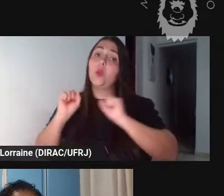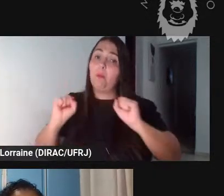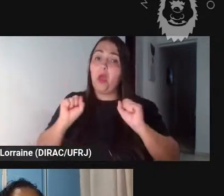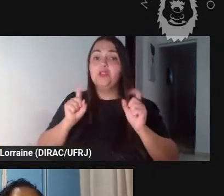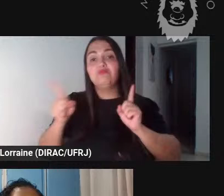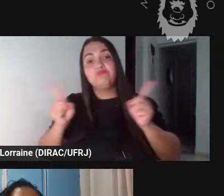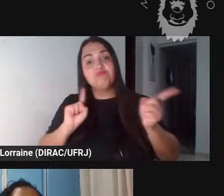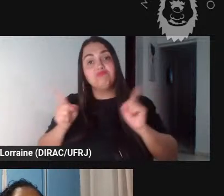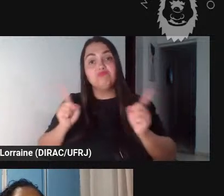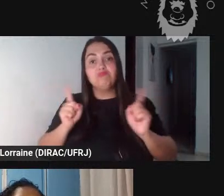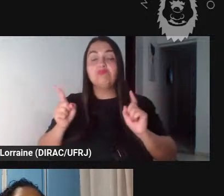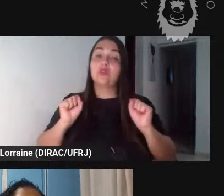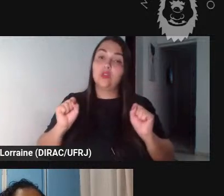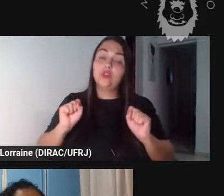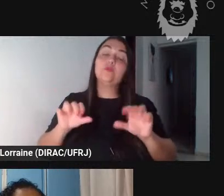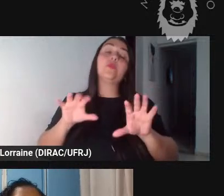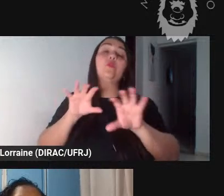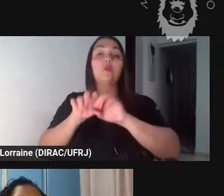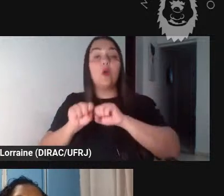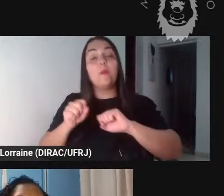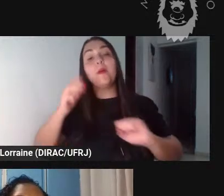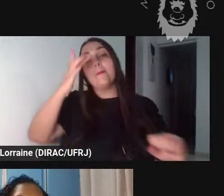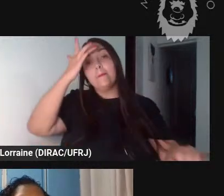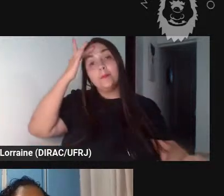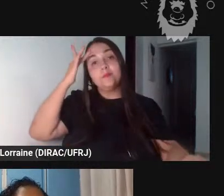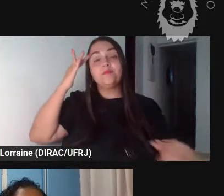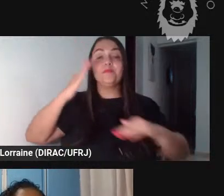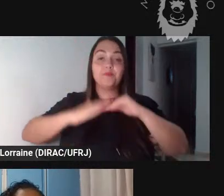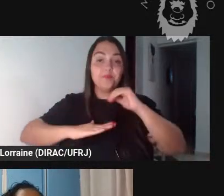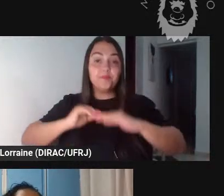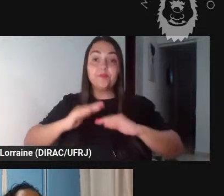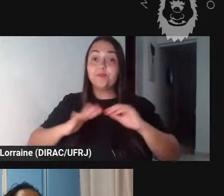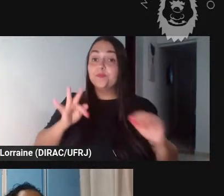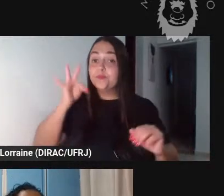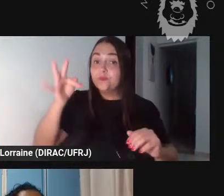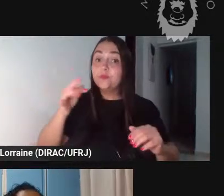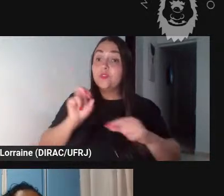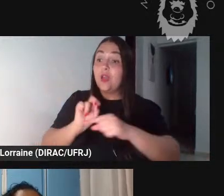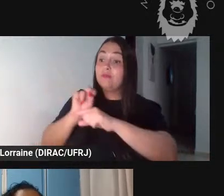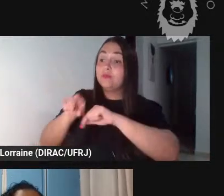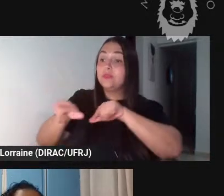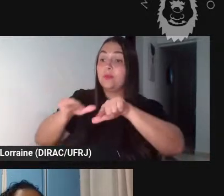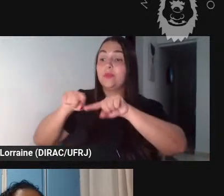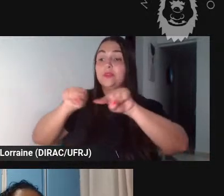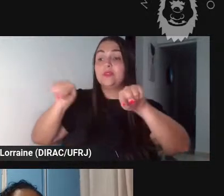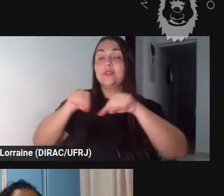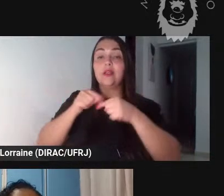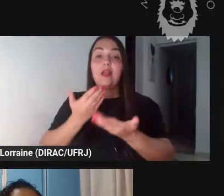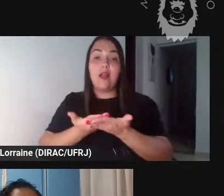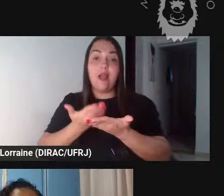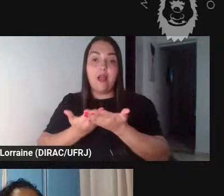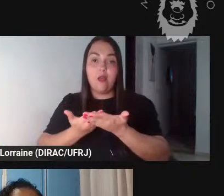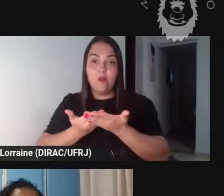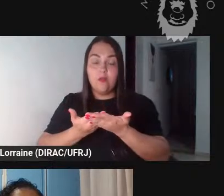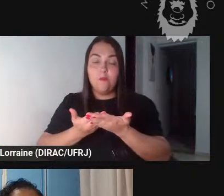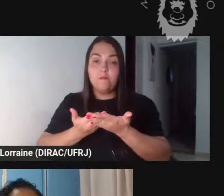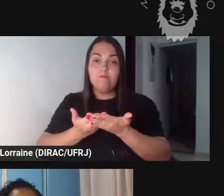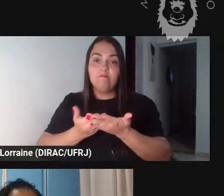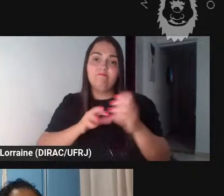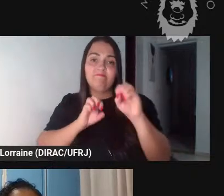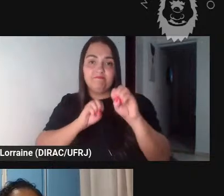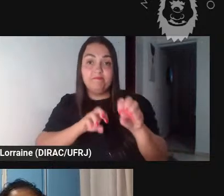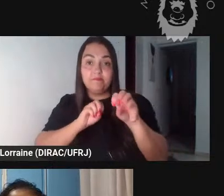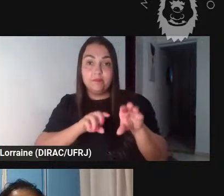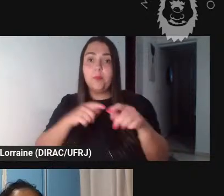forma profissionais que vão em algum momento para a sala de aula e aí ele precisa saber